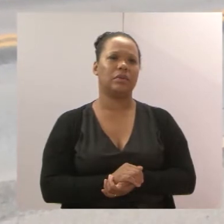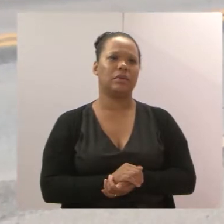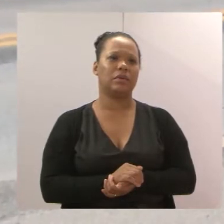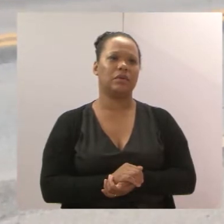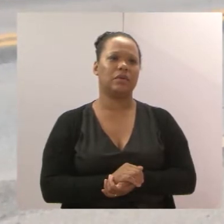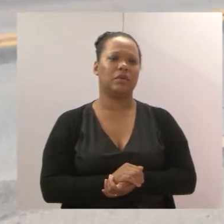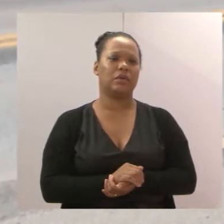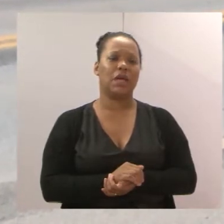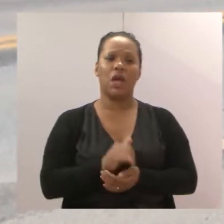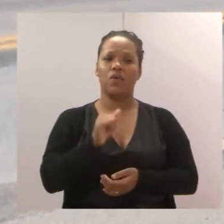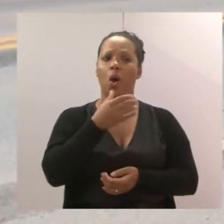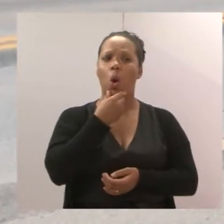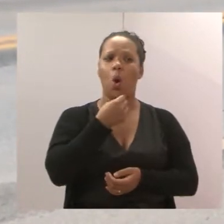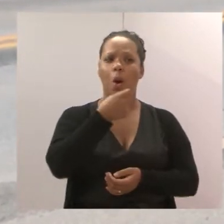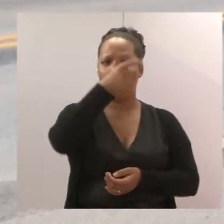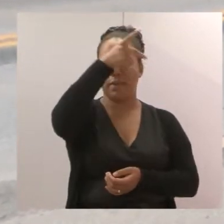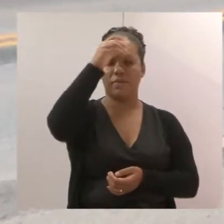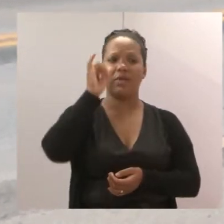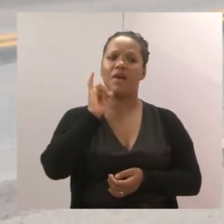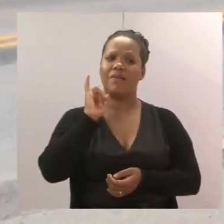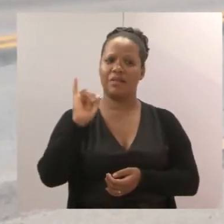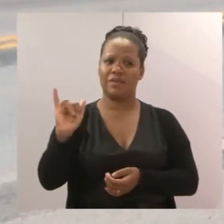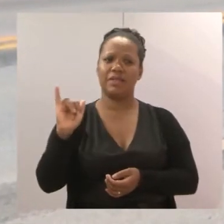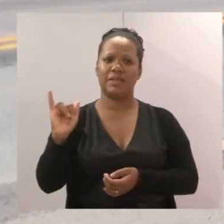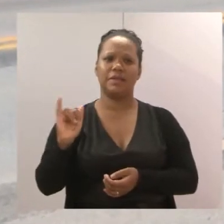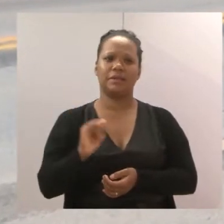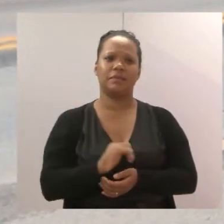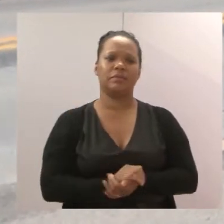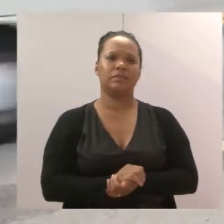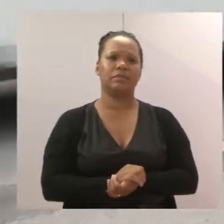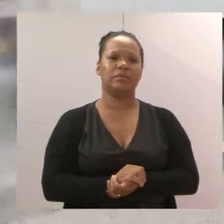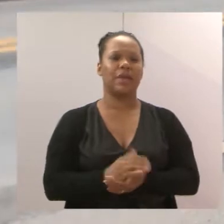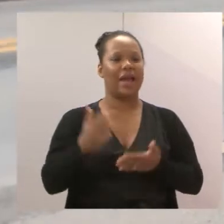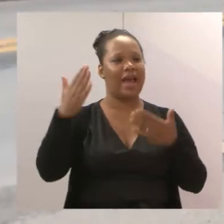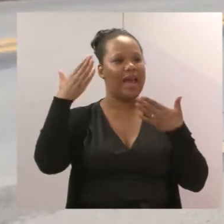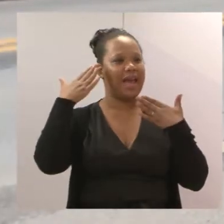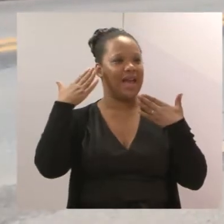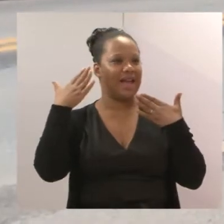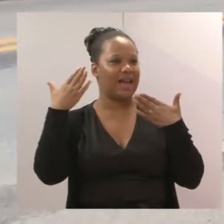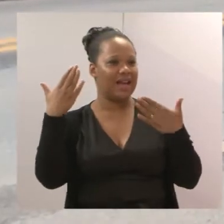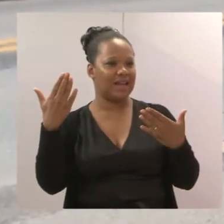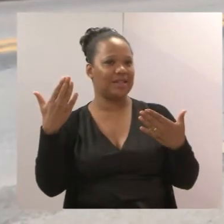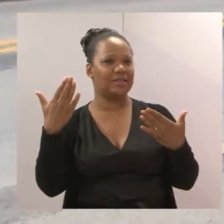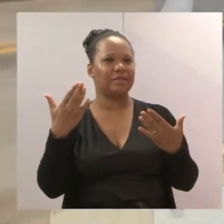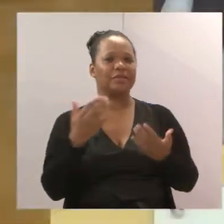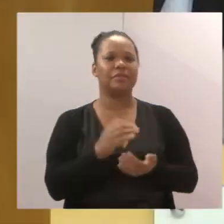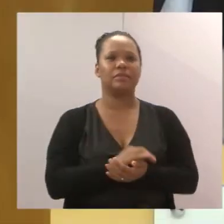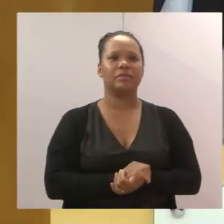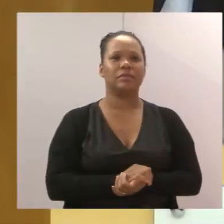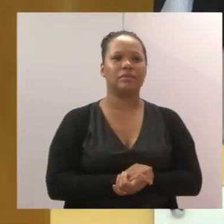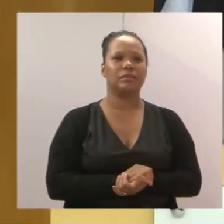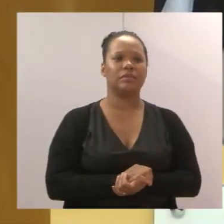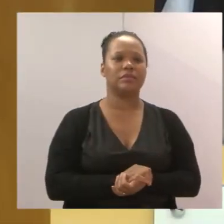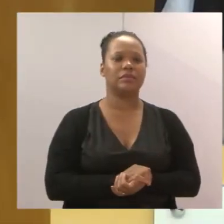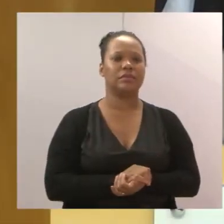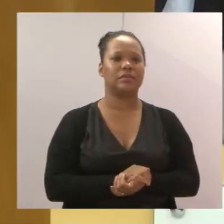aí vamos levar para Isaías Santana, para ele tomar essa providência quanto mais rápido. Agradeço aí essas palavras do senhor.